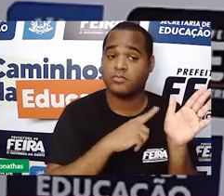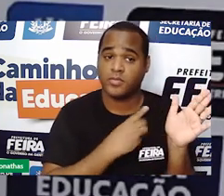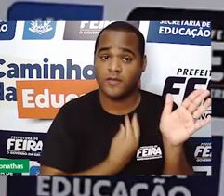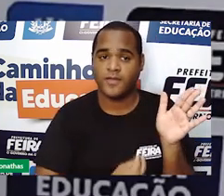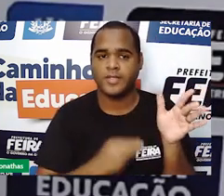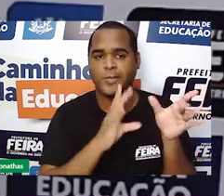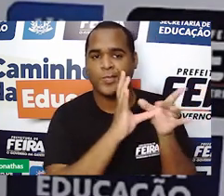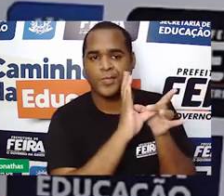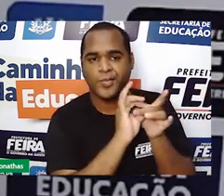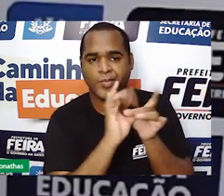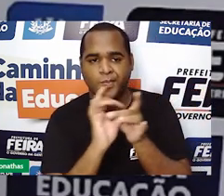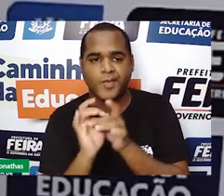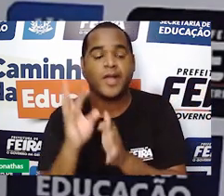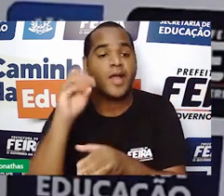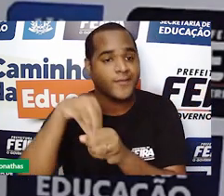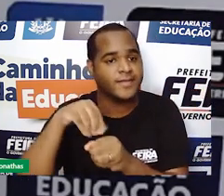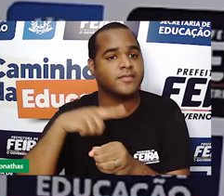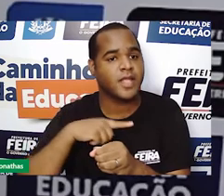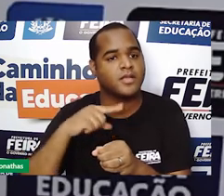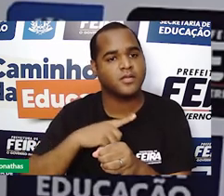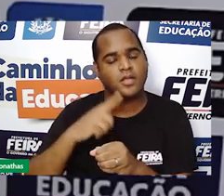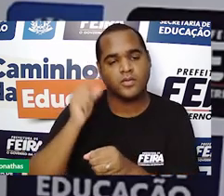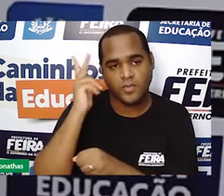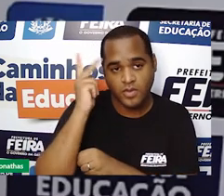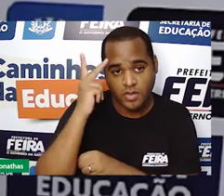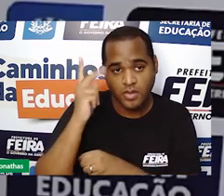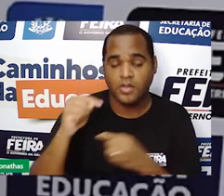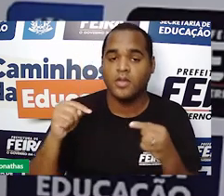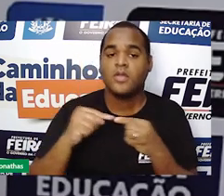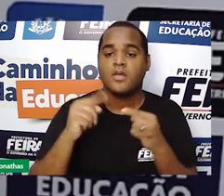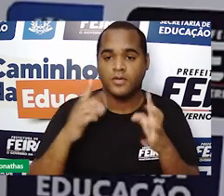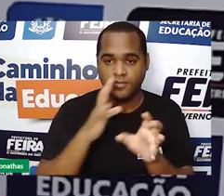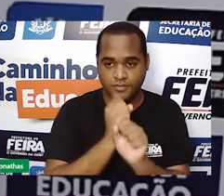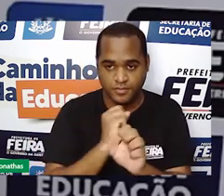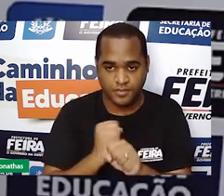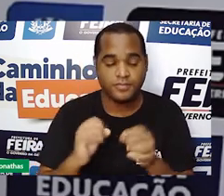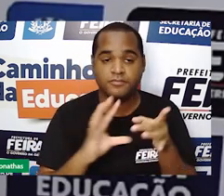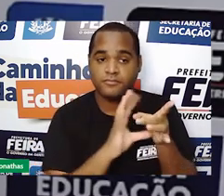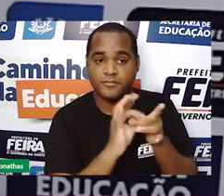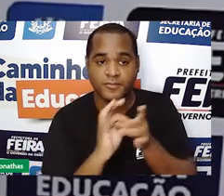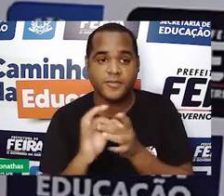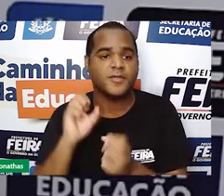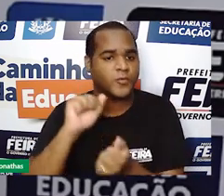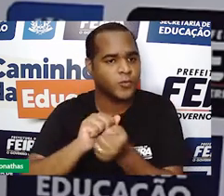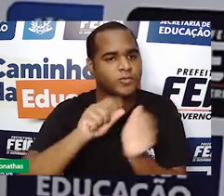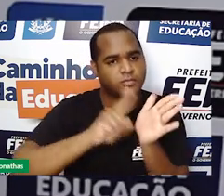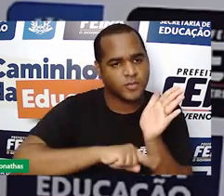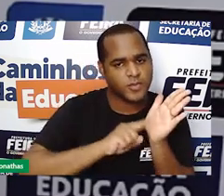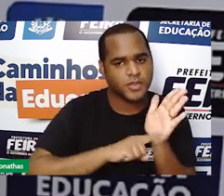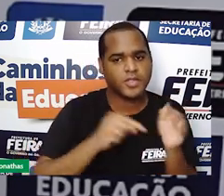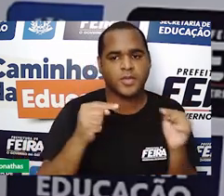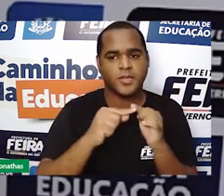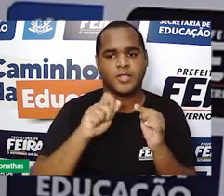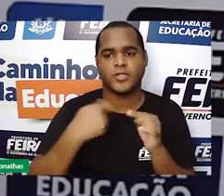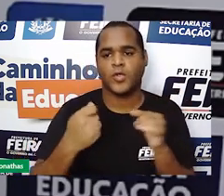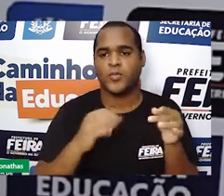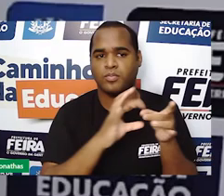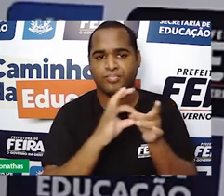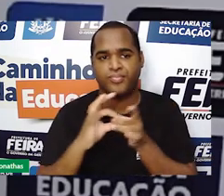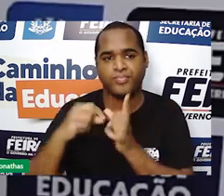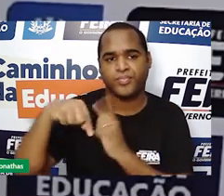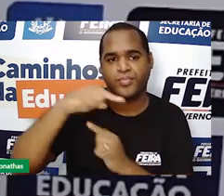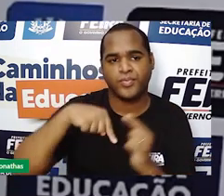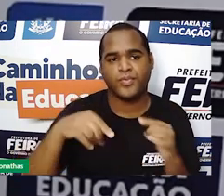unido aos números naturais. Se você pega os números naturais, unem com esses números negativos, o resultado é o conjunto de números